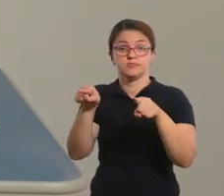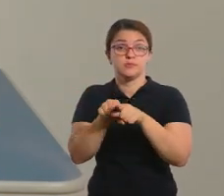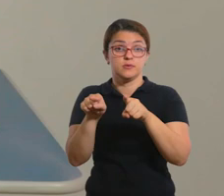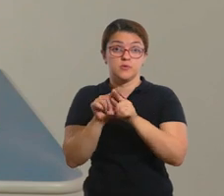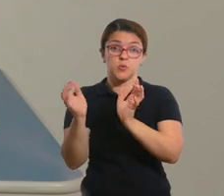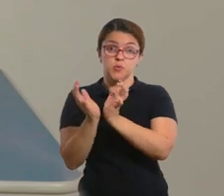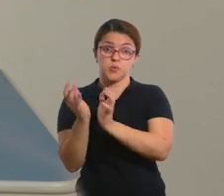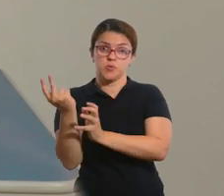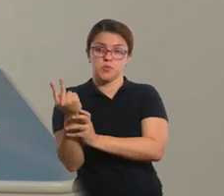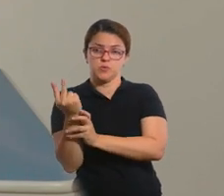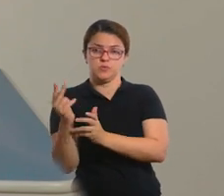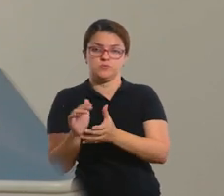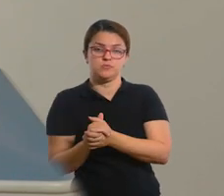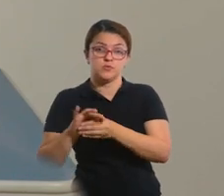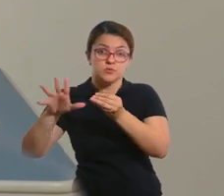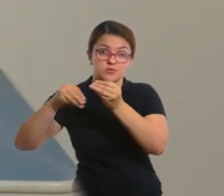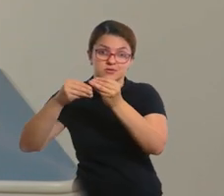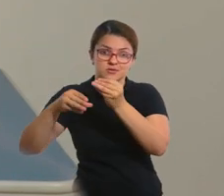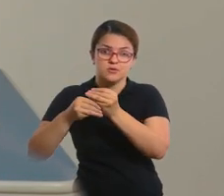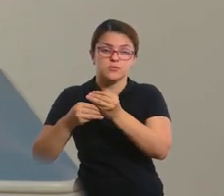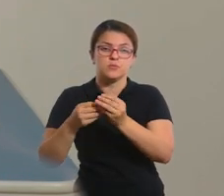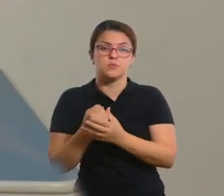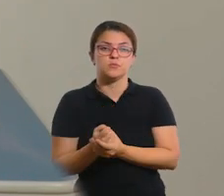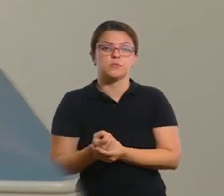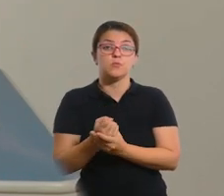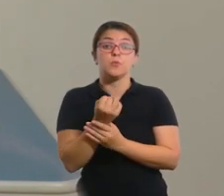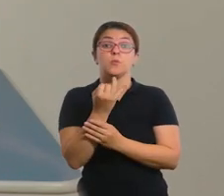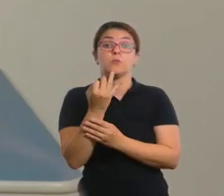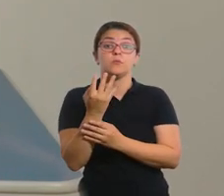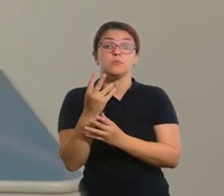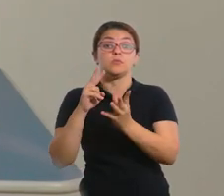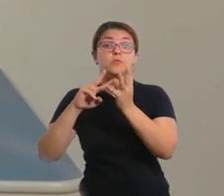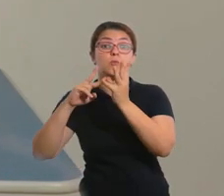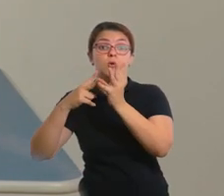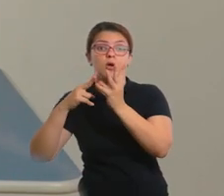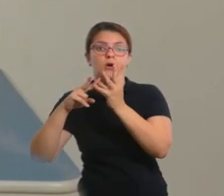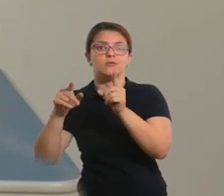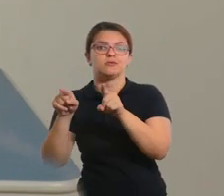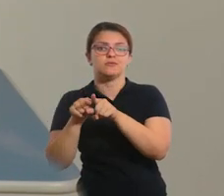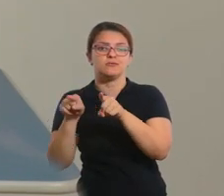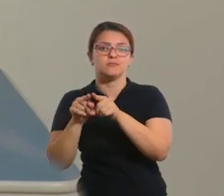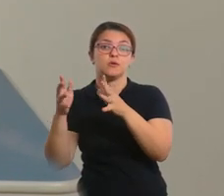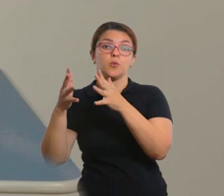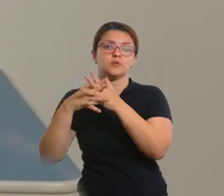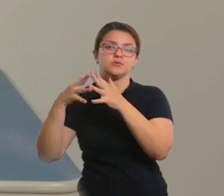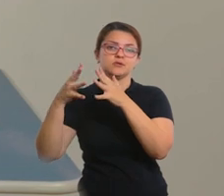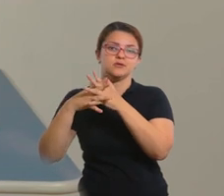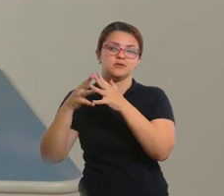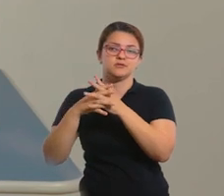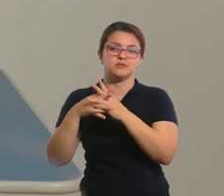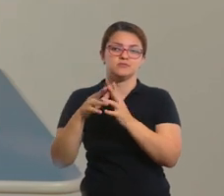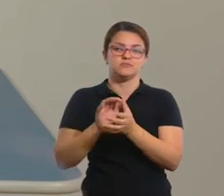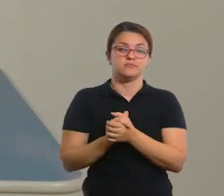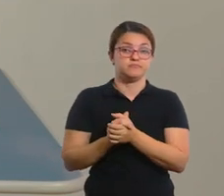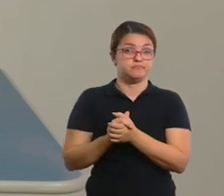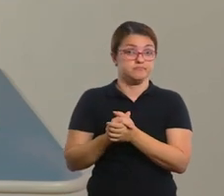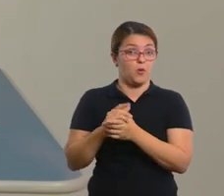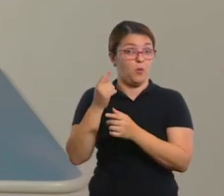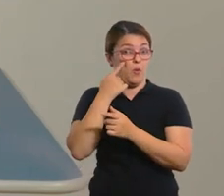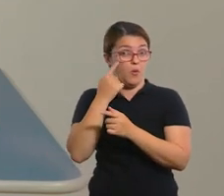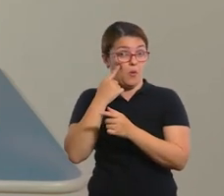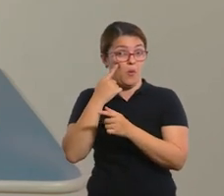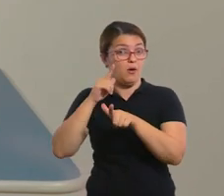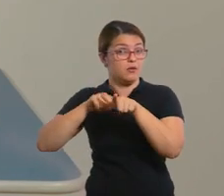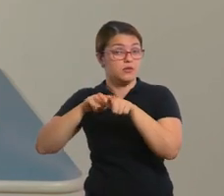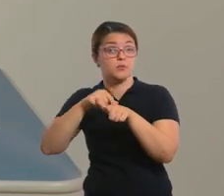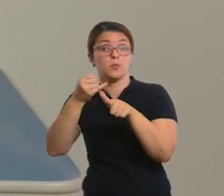atividade, porém, acrescentando a quantidade de consoantes. Então, veja. Contar quantas